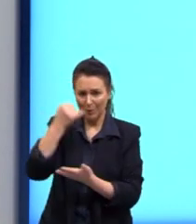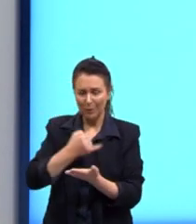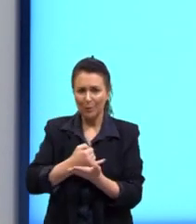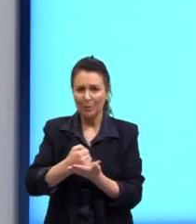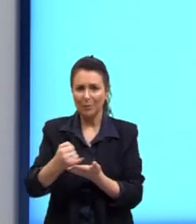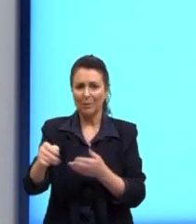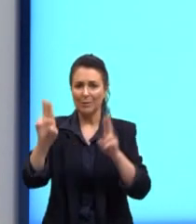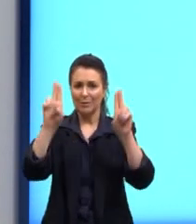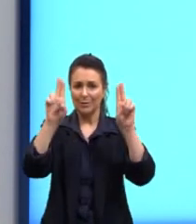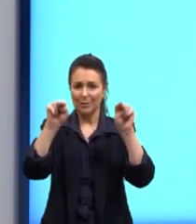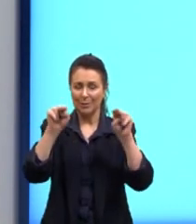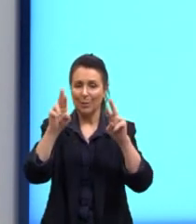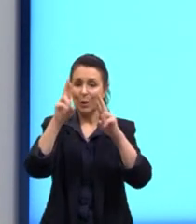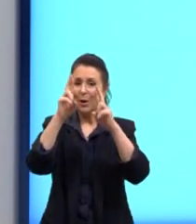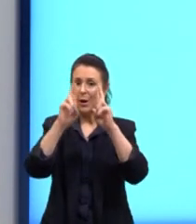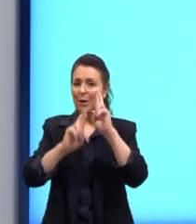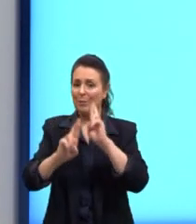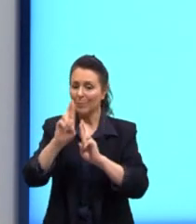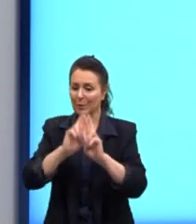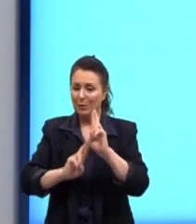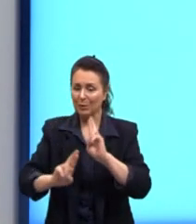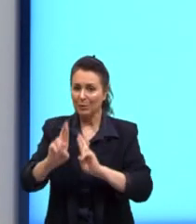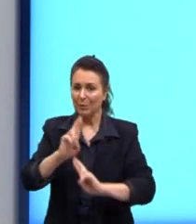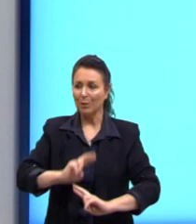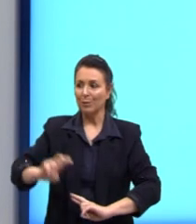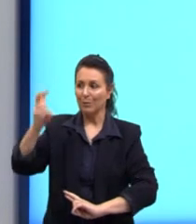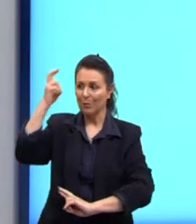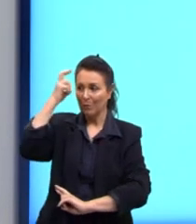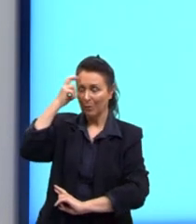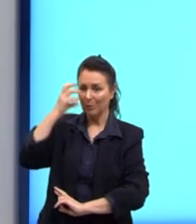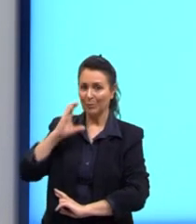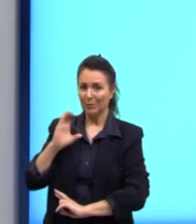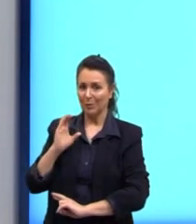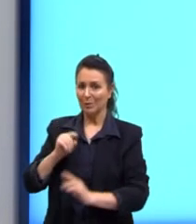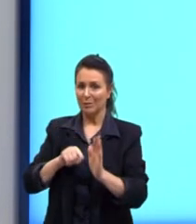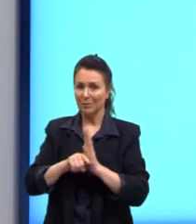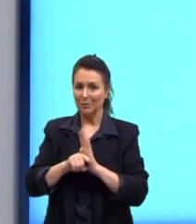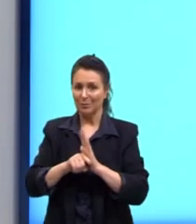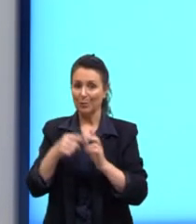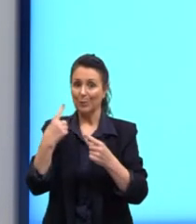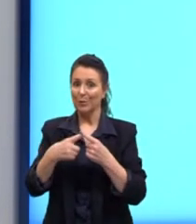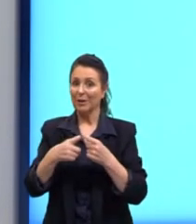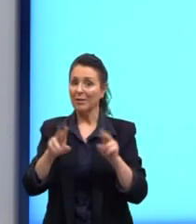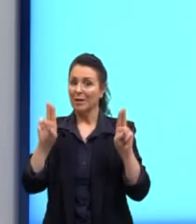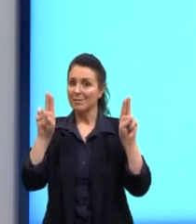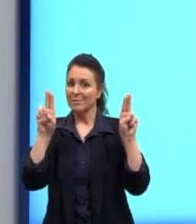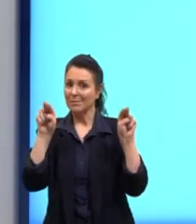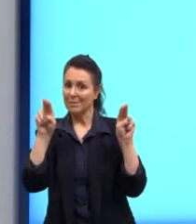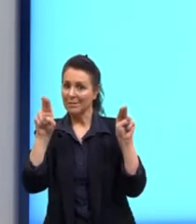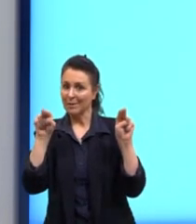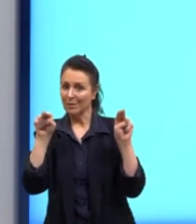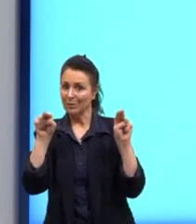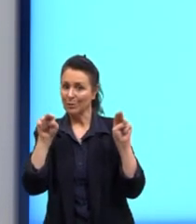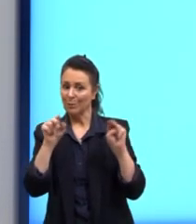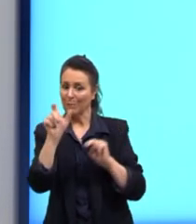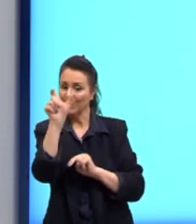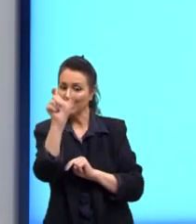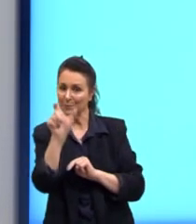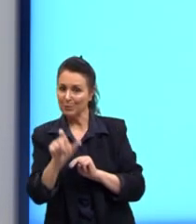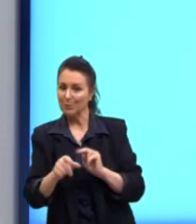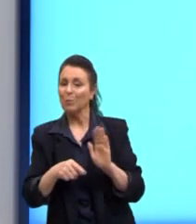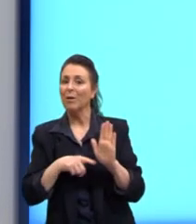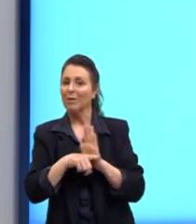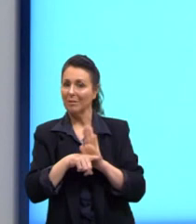Repertório cultural e científico. Por quê? Porque ele está citando um pesquisador, o professor da